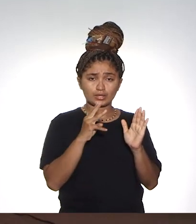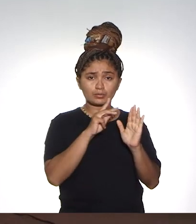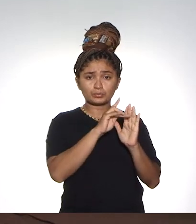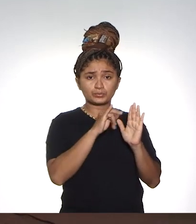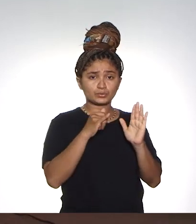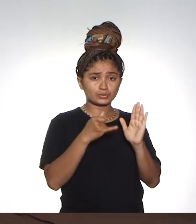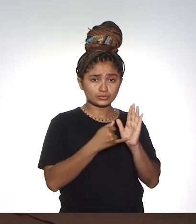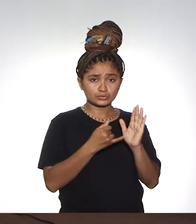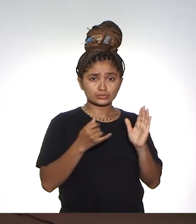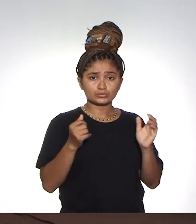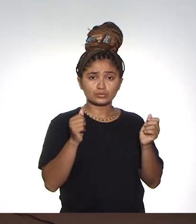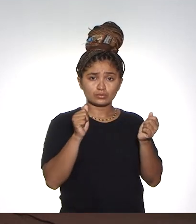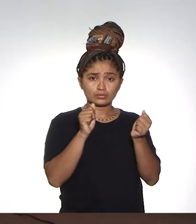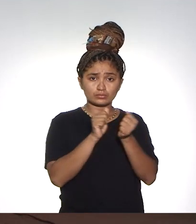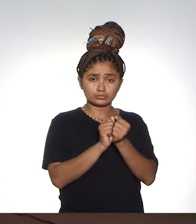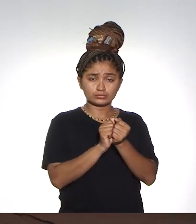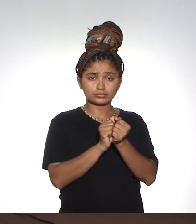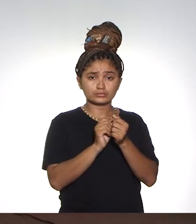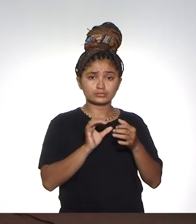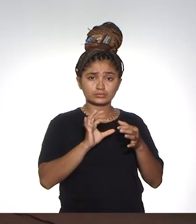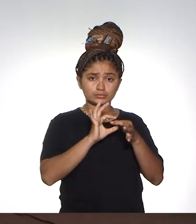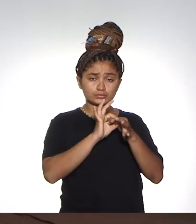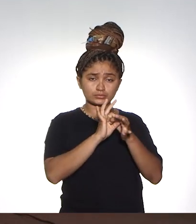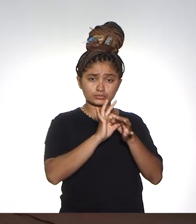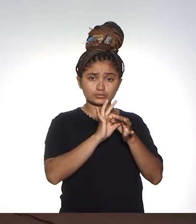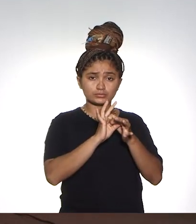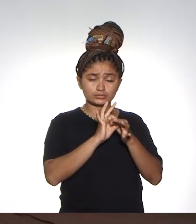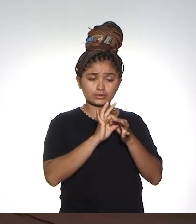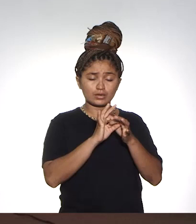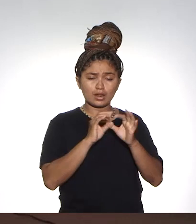23 projetos associados.